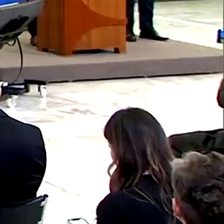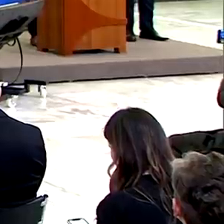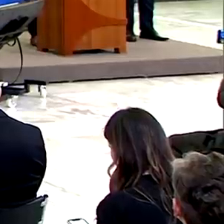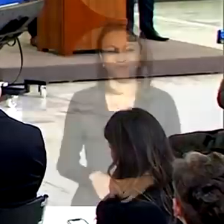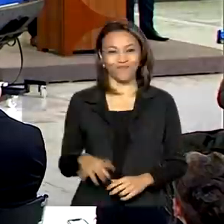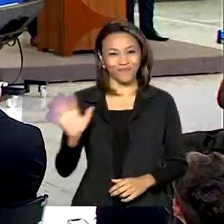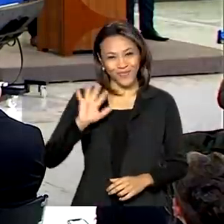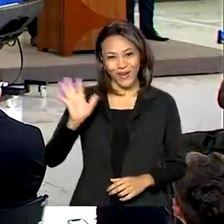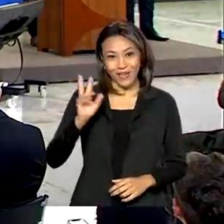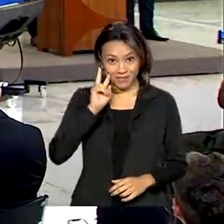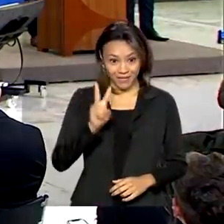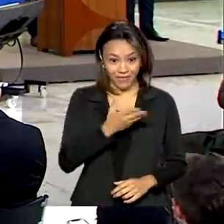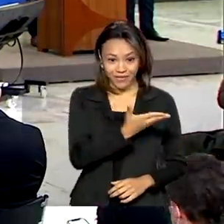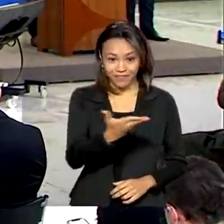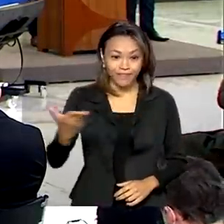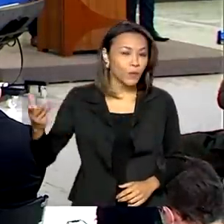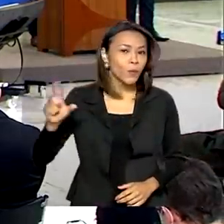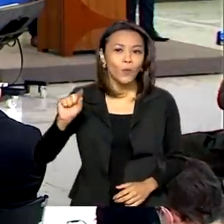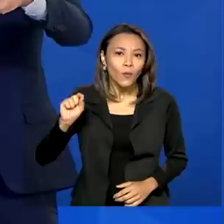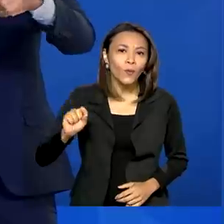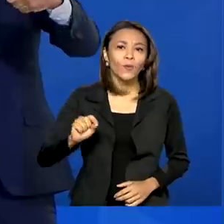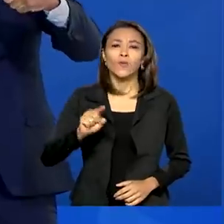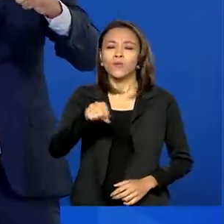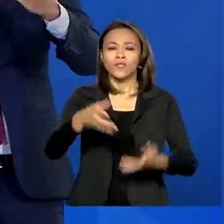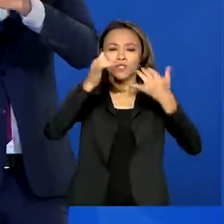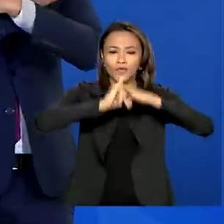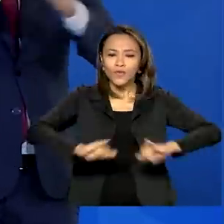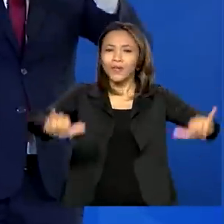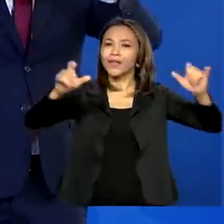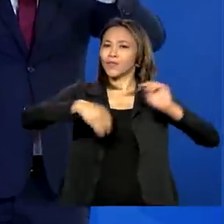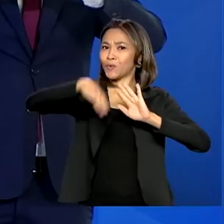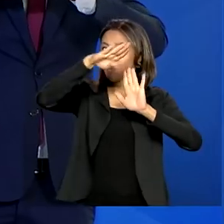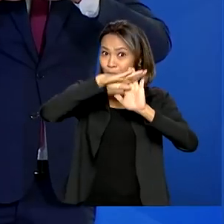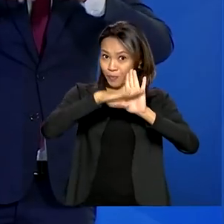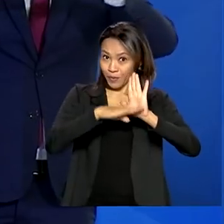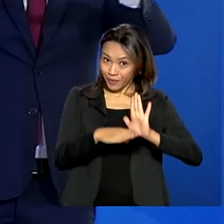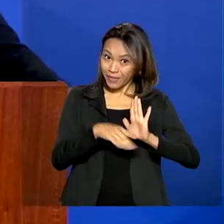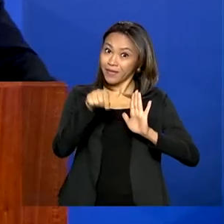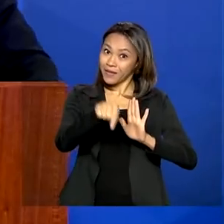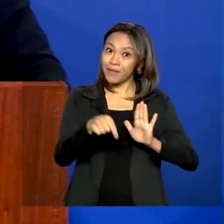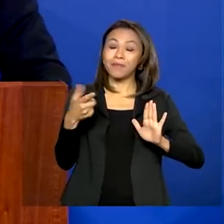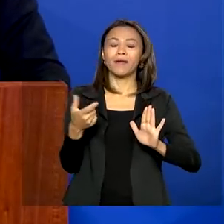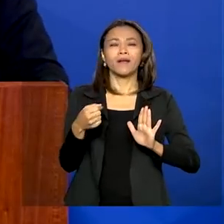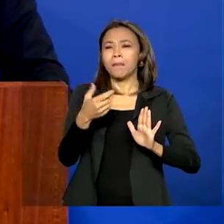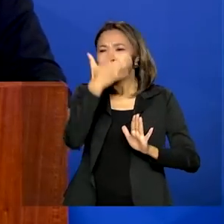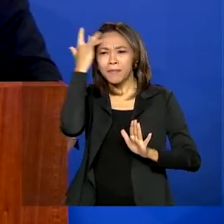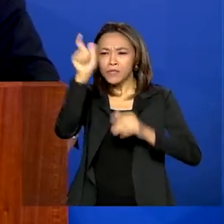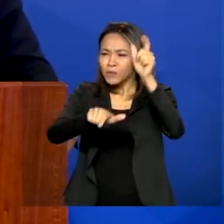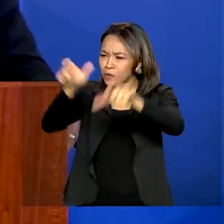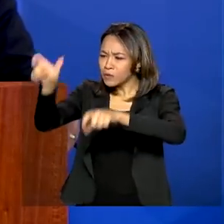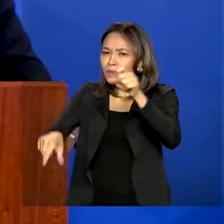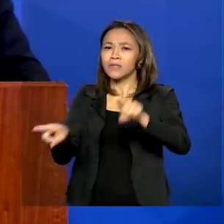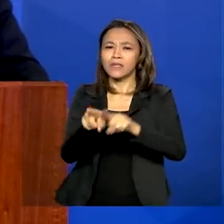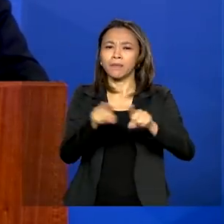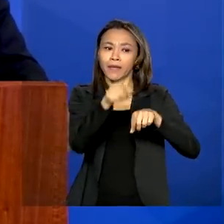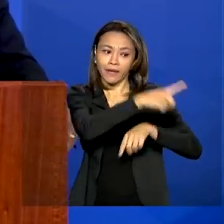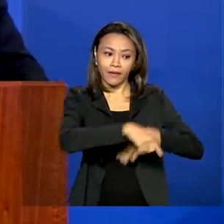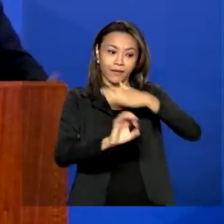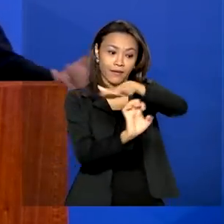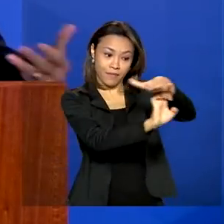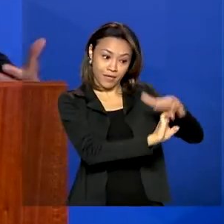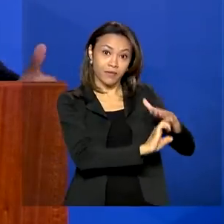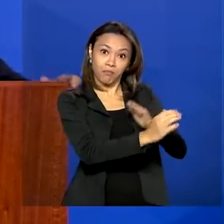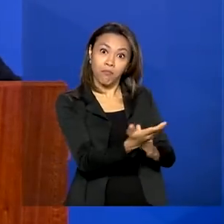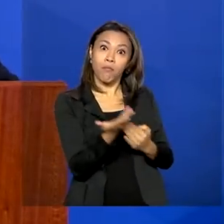Olá, na sua tela, imagens do lançamento do programa Tote um Parque. Cidadãos comuns e empresas vão poder ajudar na